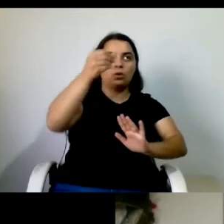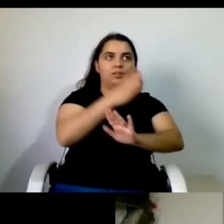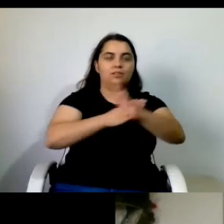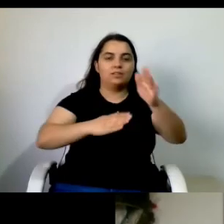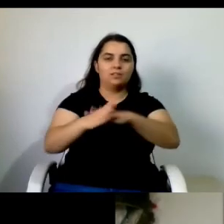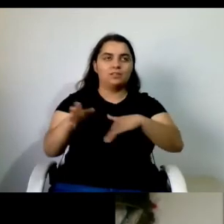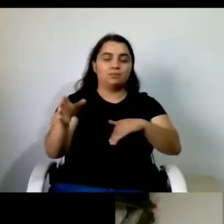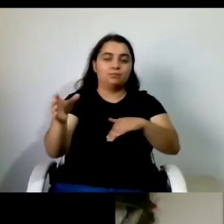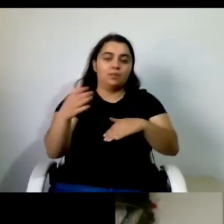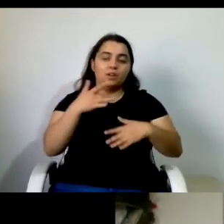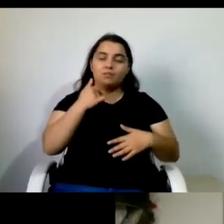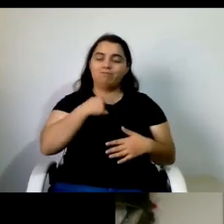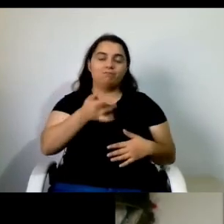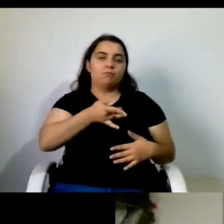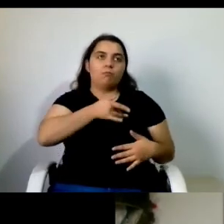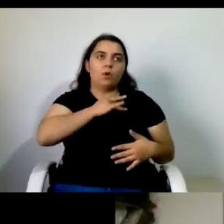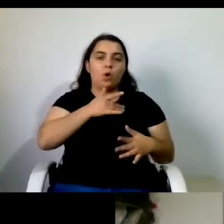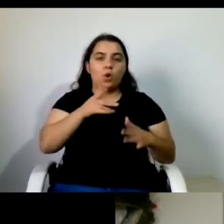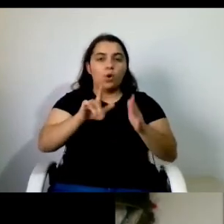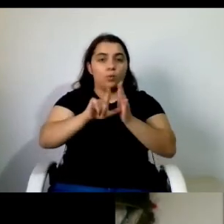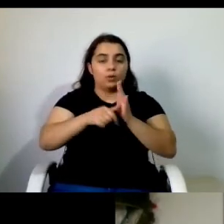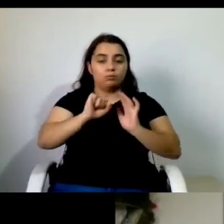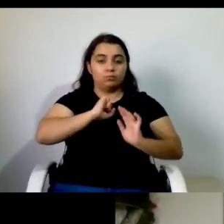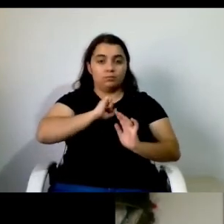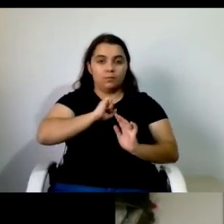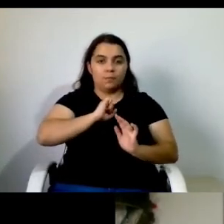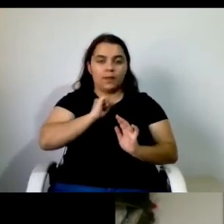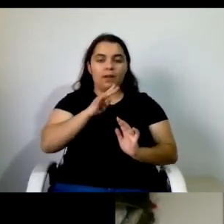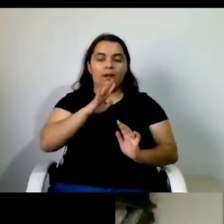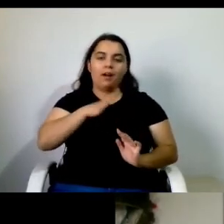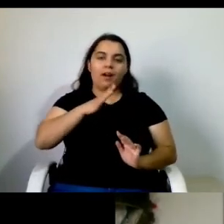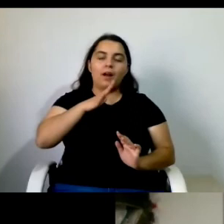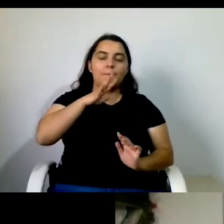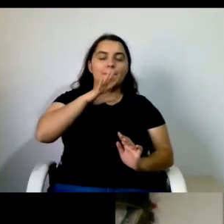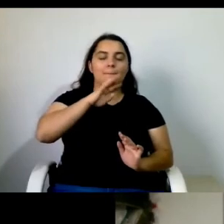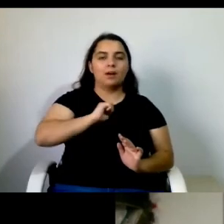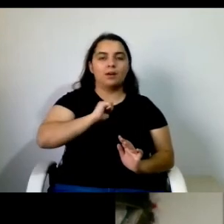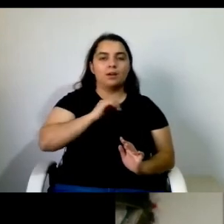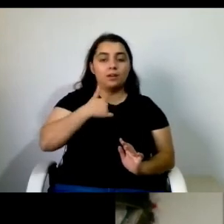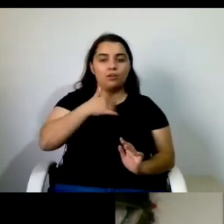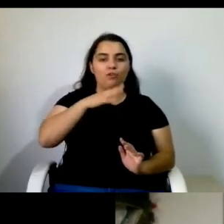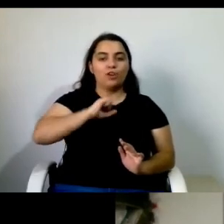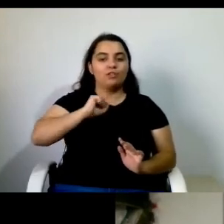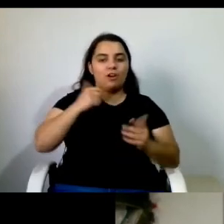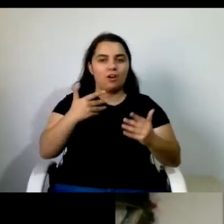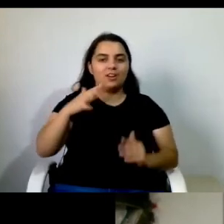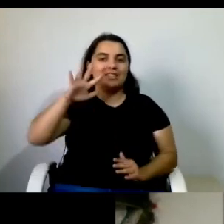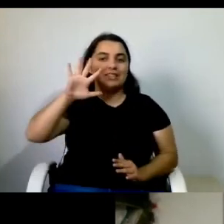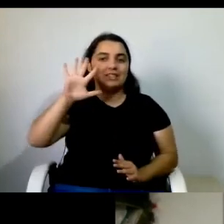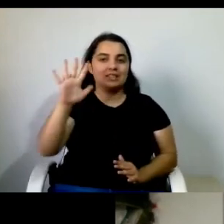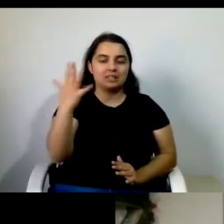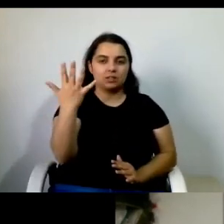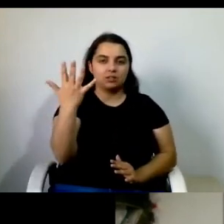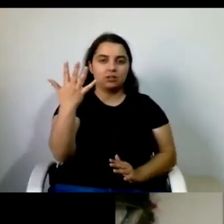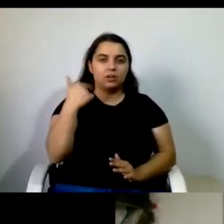projeto de vida era ser mãe tive 5 filhos e dediquei-me a eles a tempo inteiro durante 17